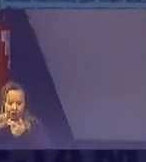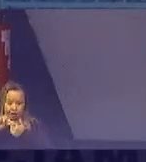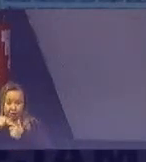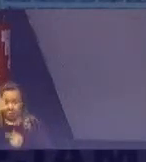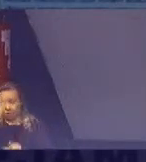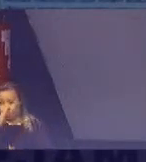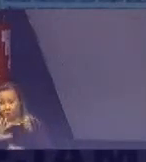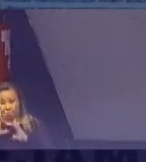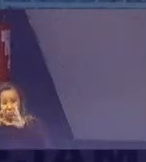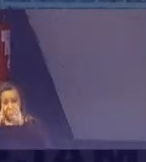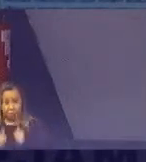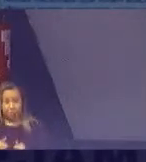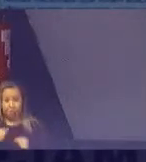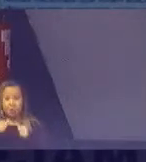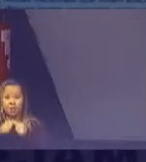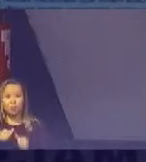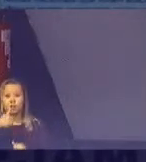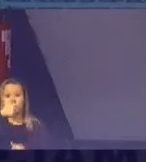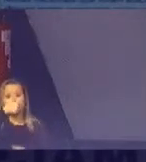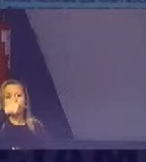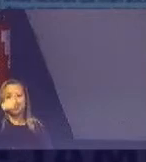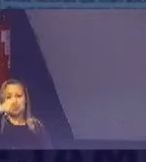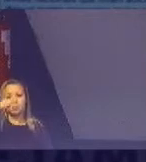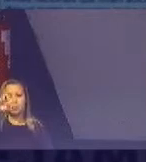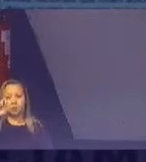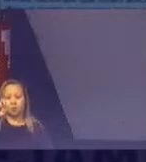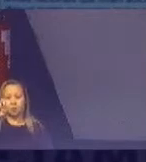metas Nacionais